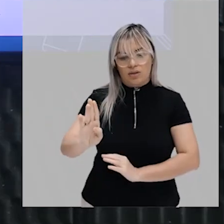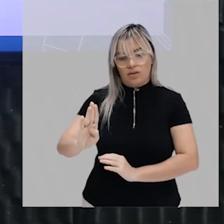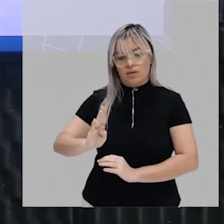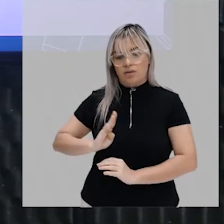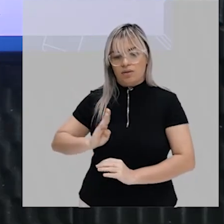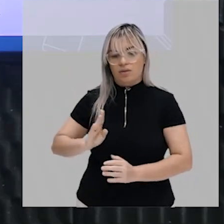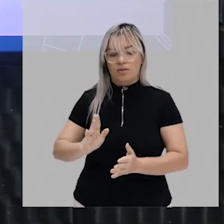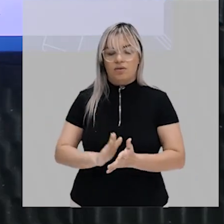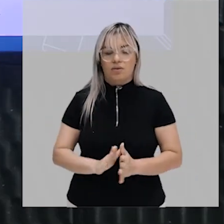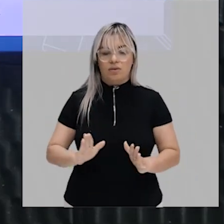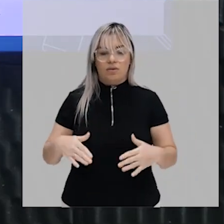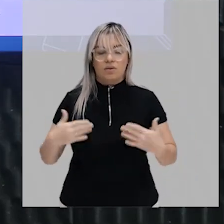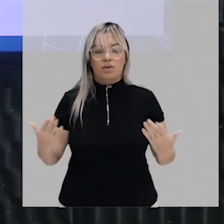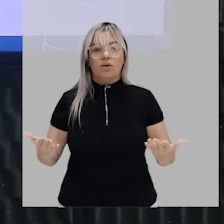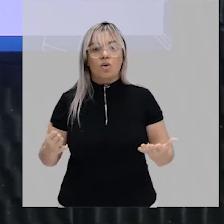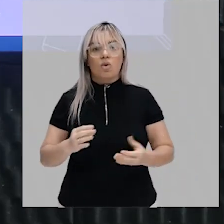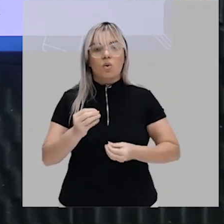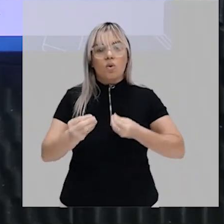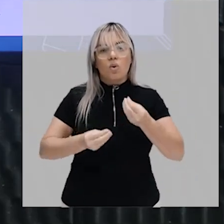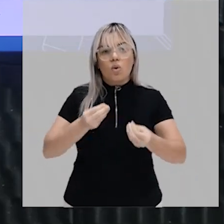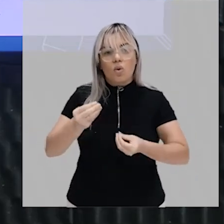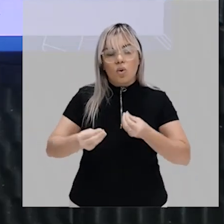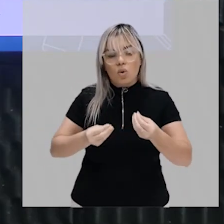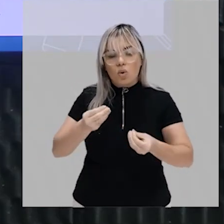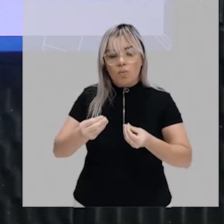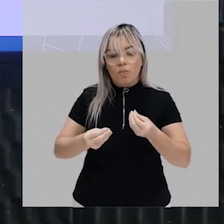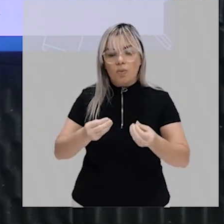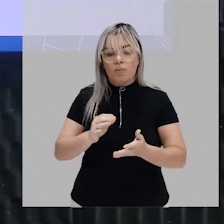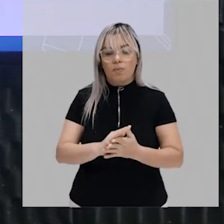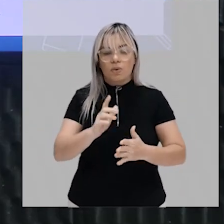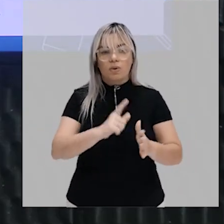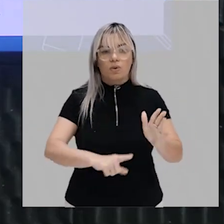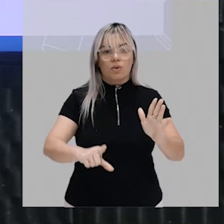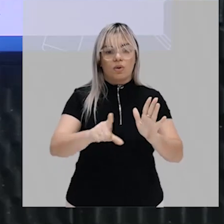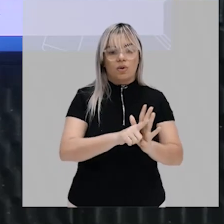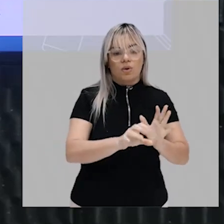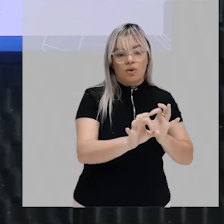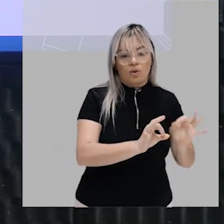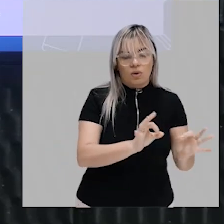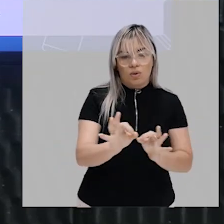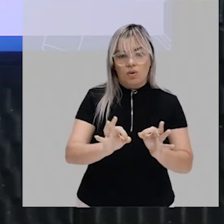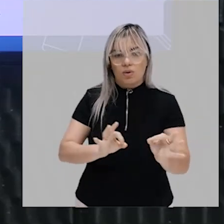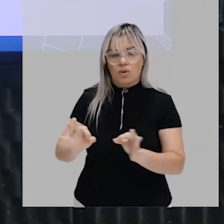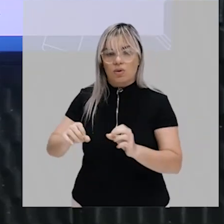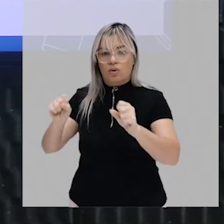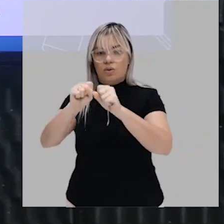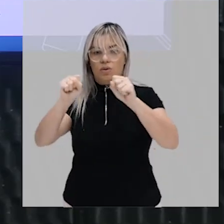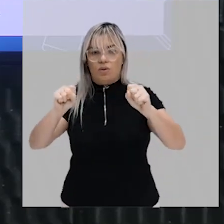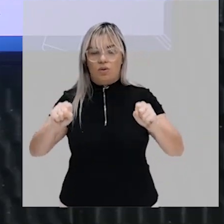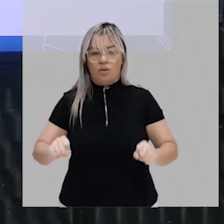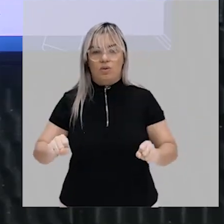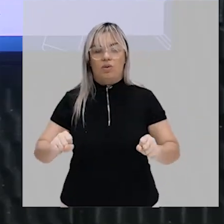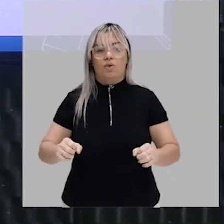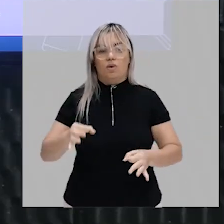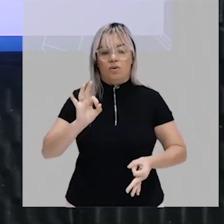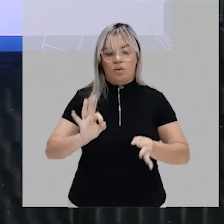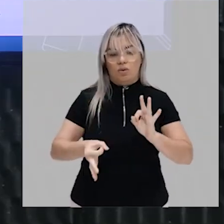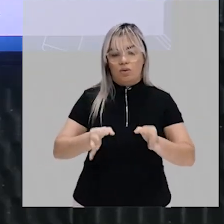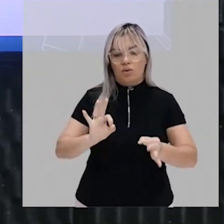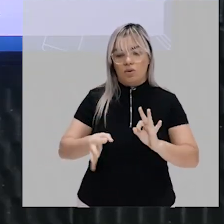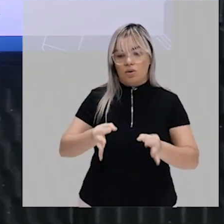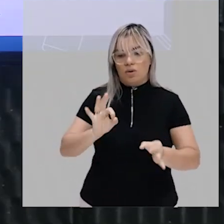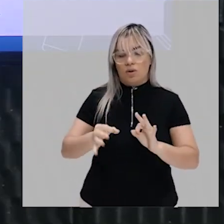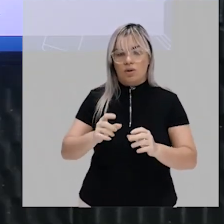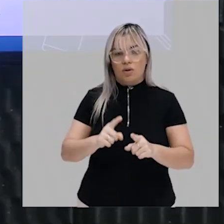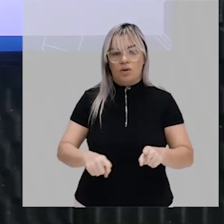dominantes por meio de seus instrumentos legais de regulação do sistema jurídico e também do aparato